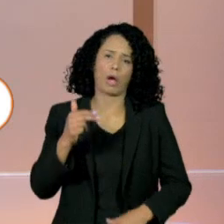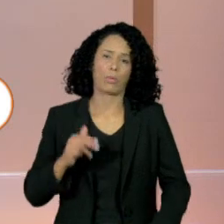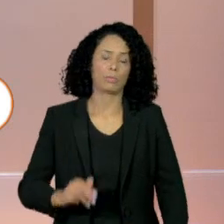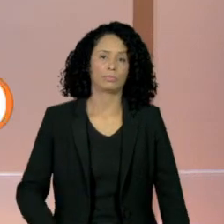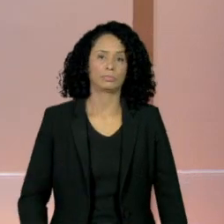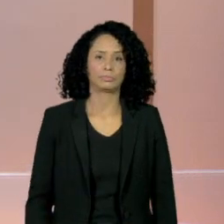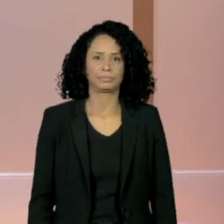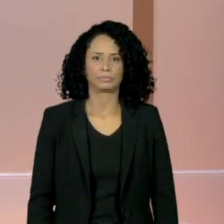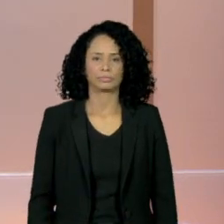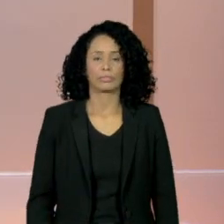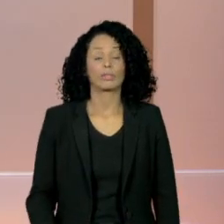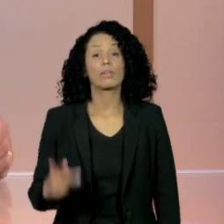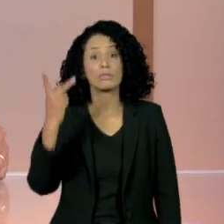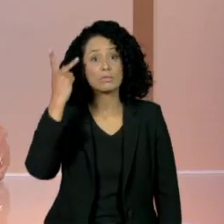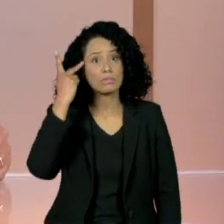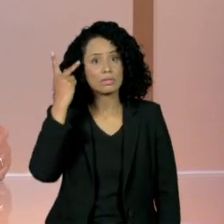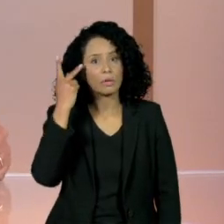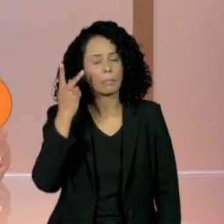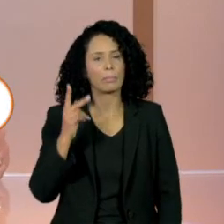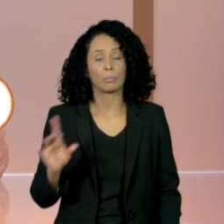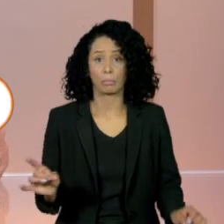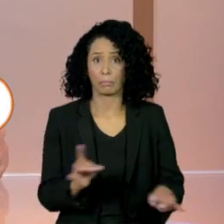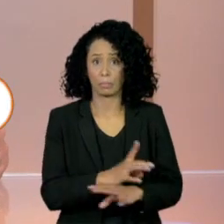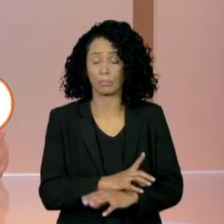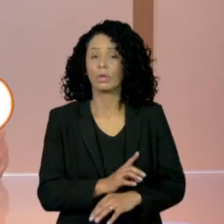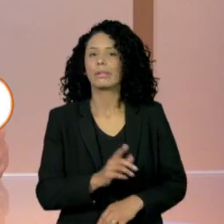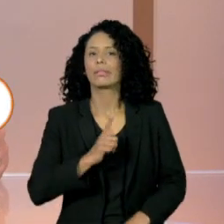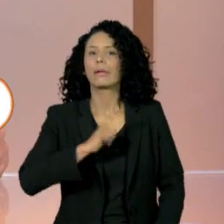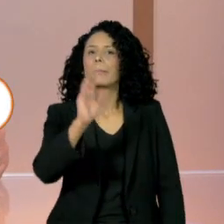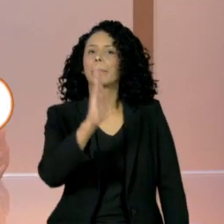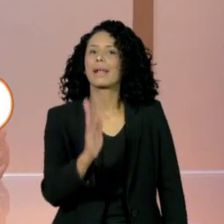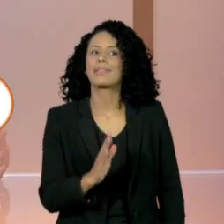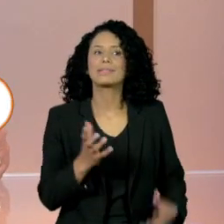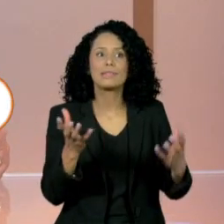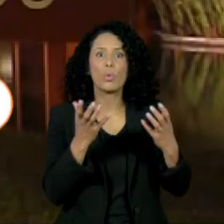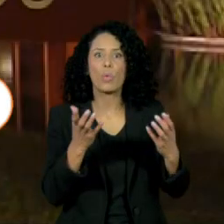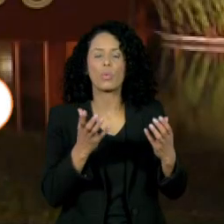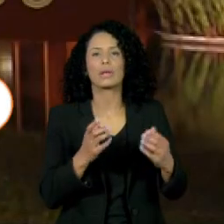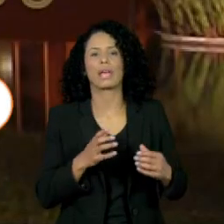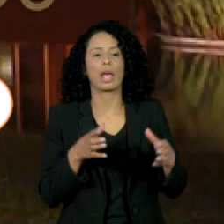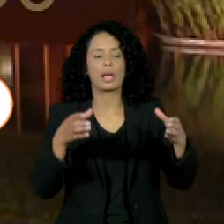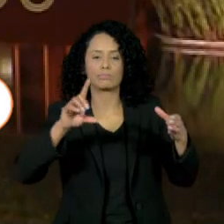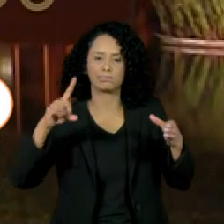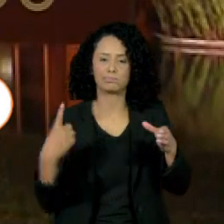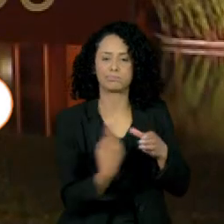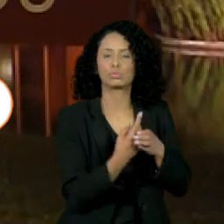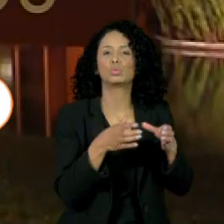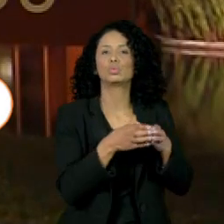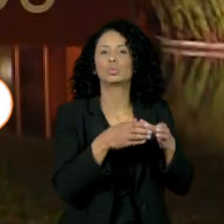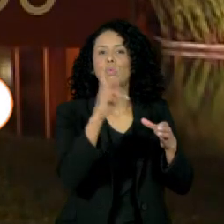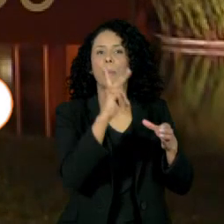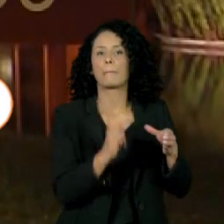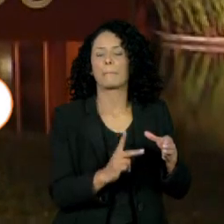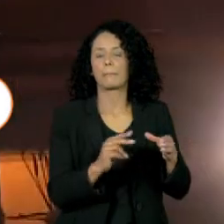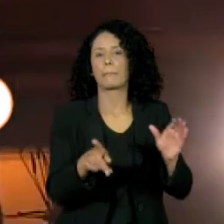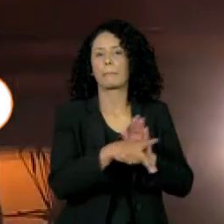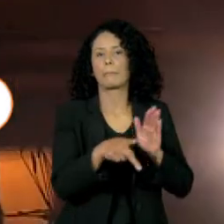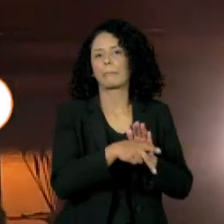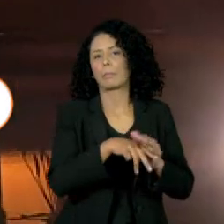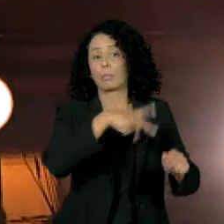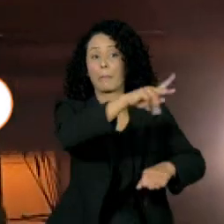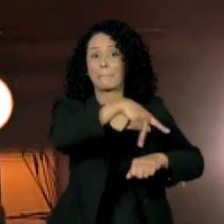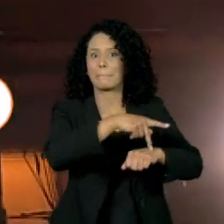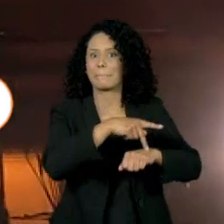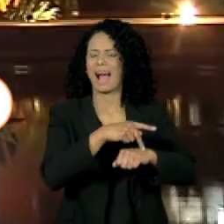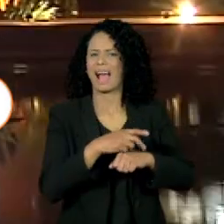E o Brasil quer entrar no clube dos países mais ricos do mundo. As discussões vão acontecer a partir de hoje, durante o